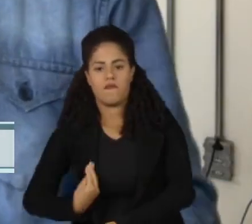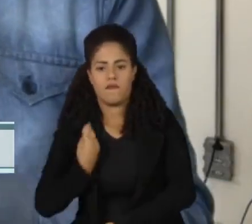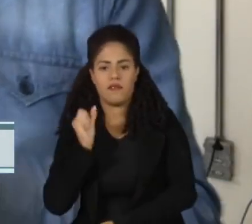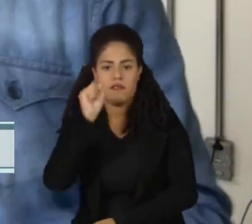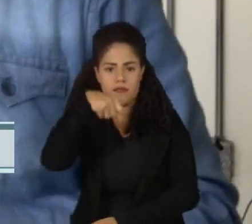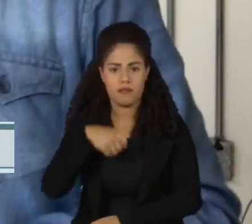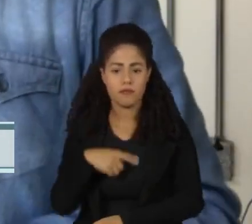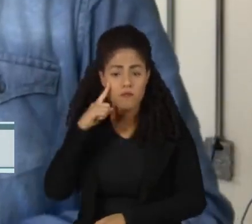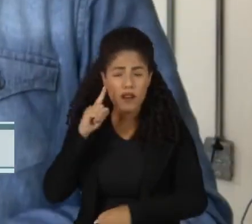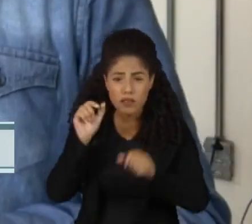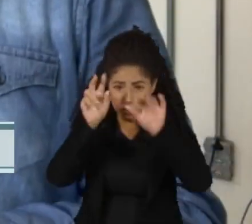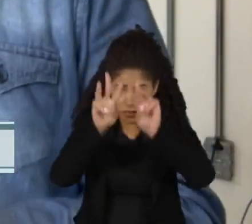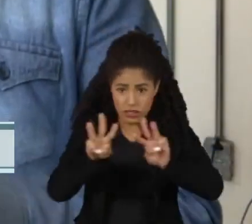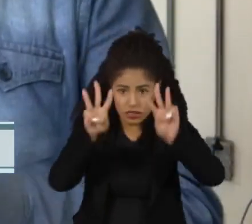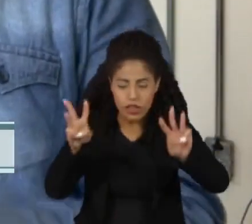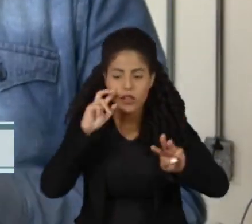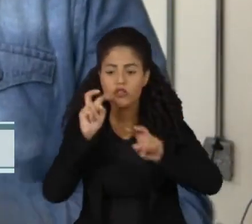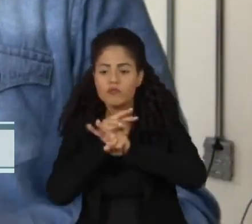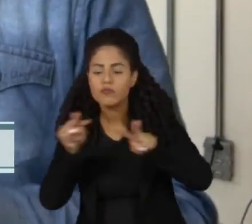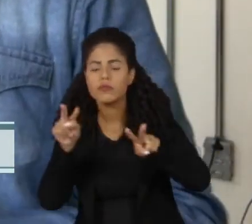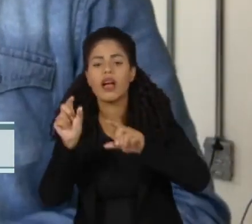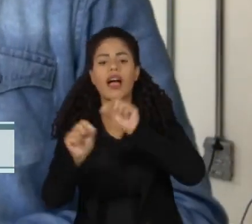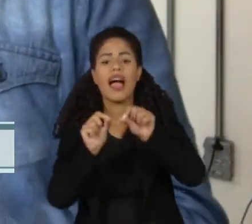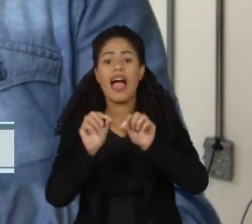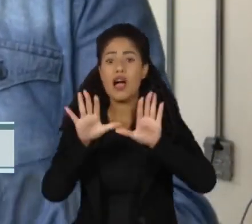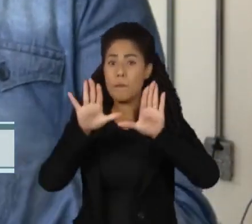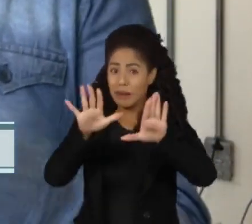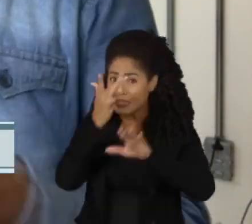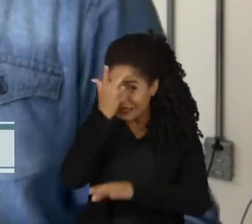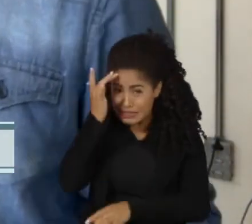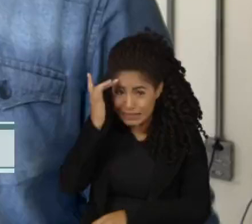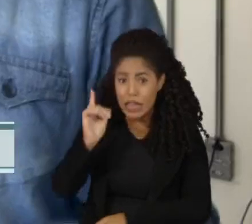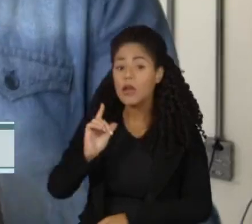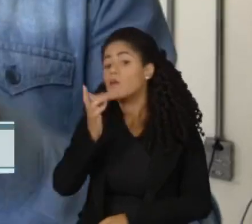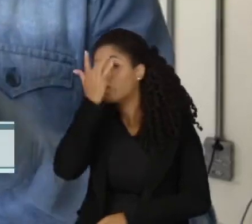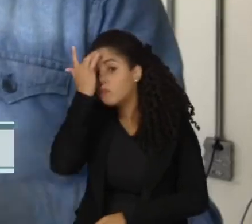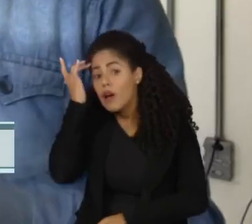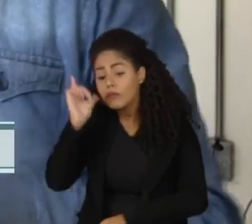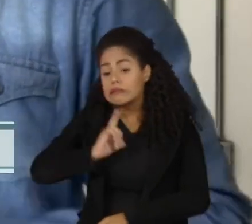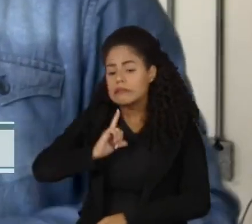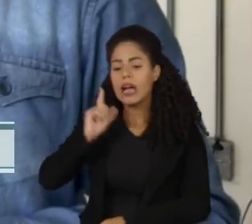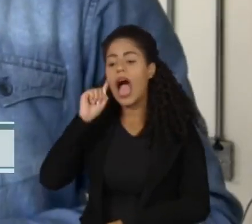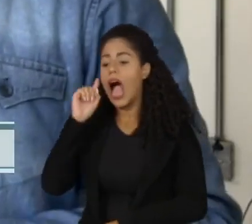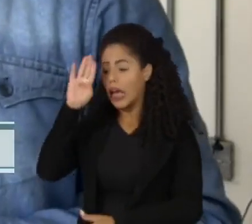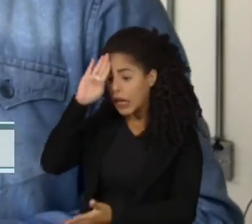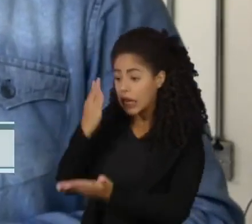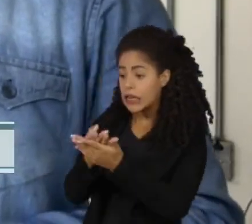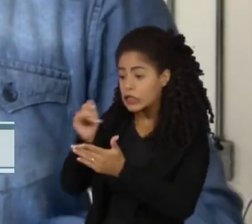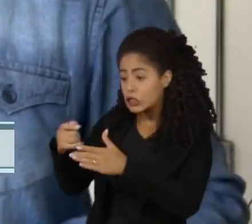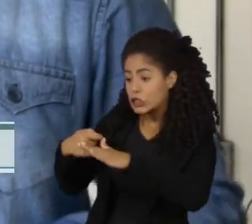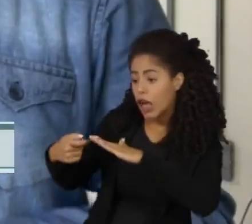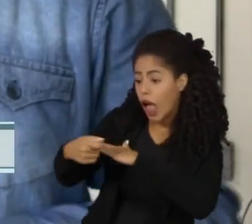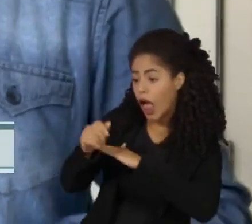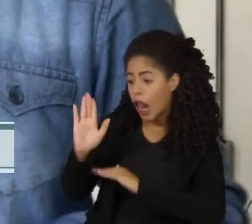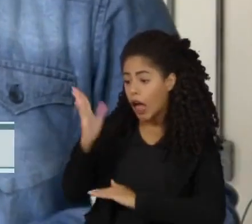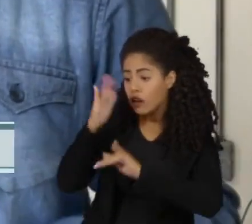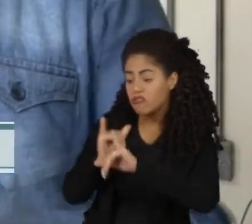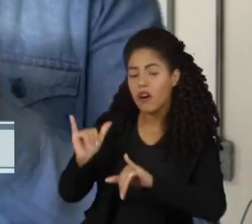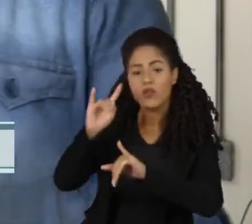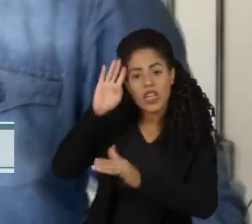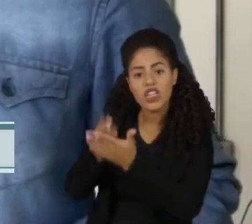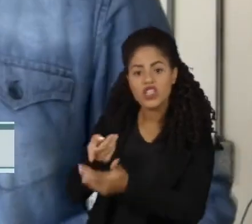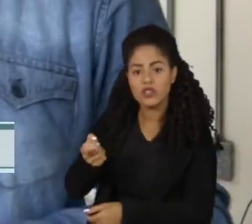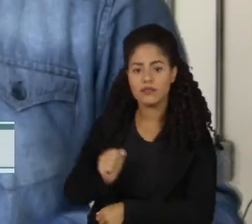mentira. Mesmo assim, ainda tem muita gente caindo e, por consequência, deixando de comparecer as unidades de saúde para se